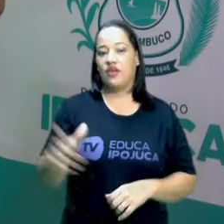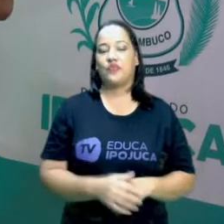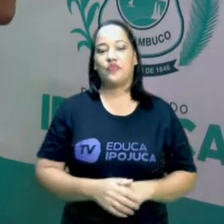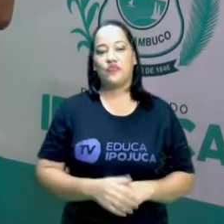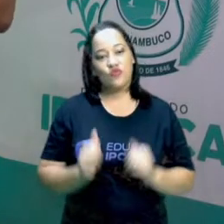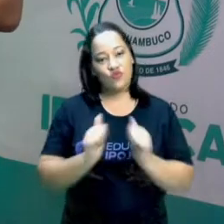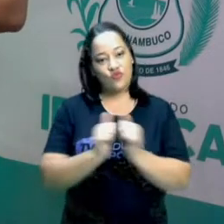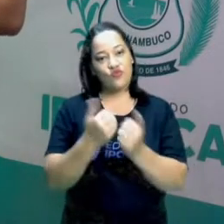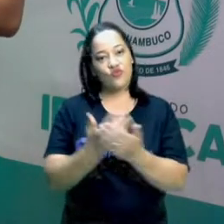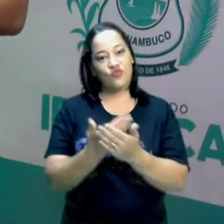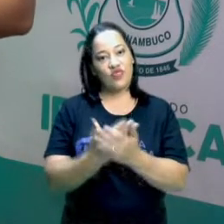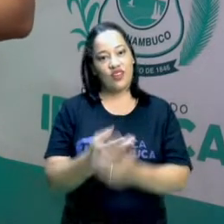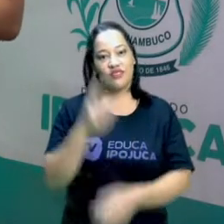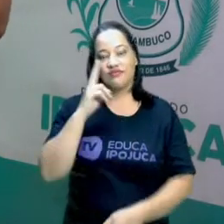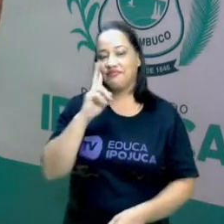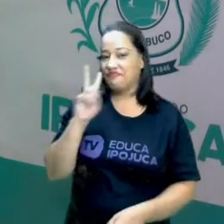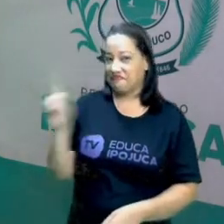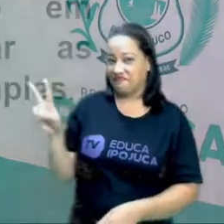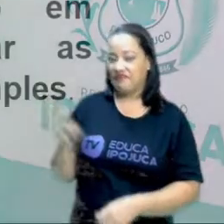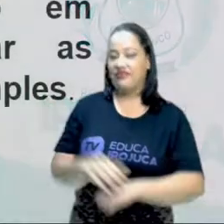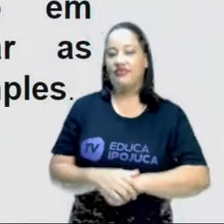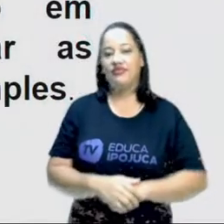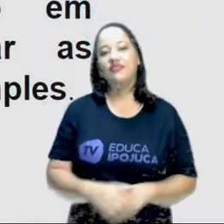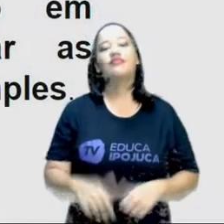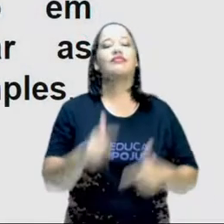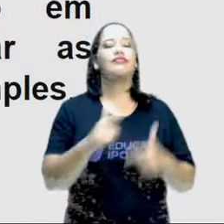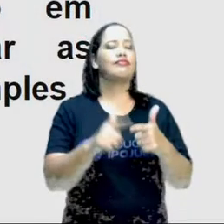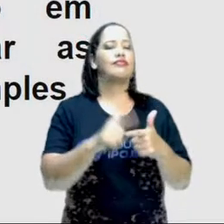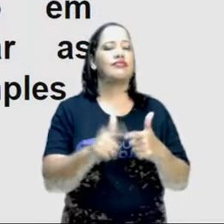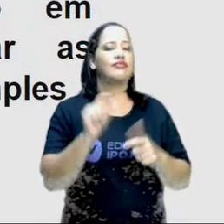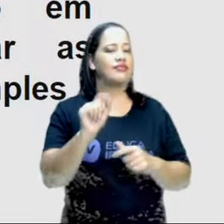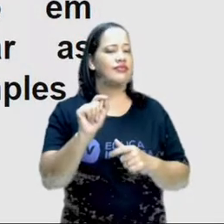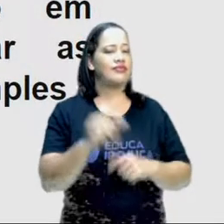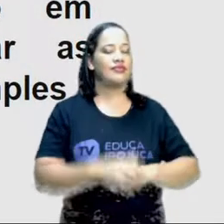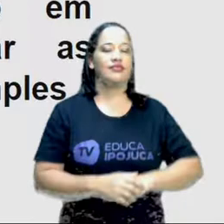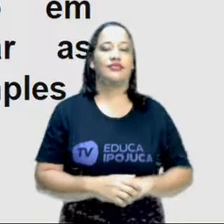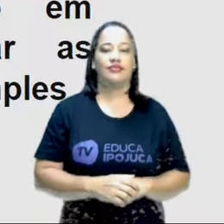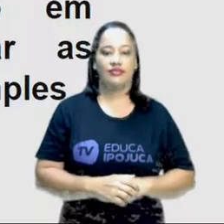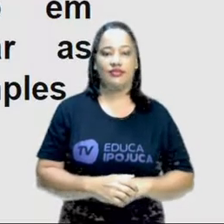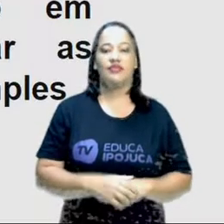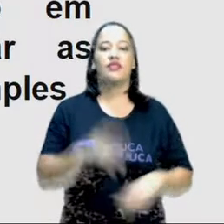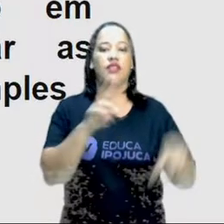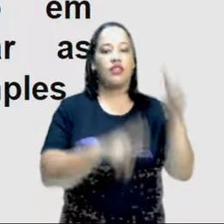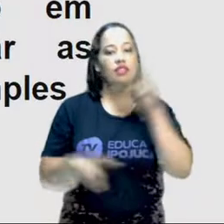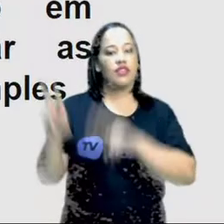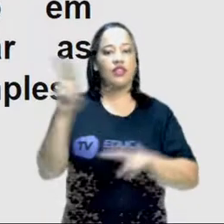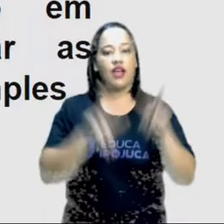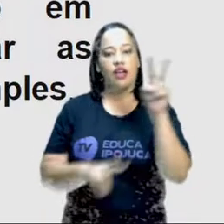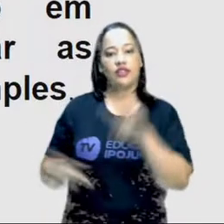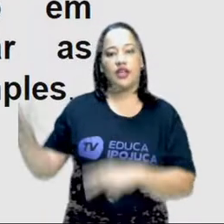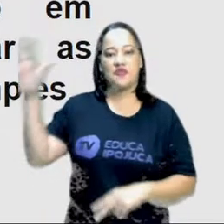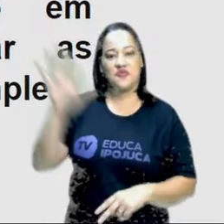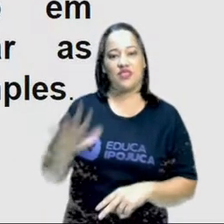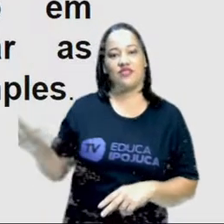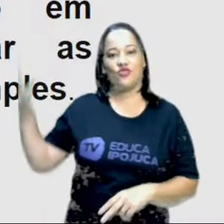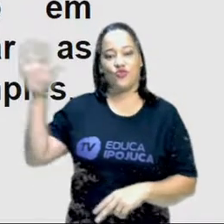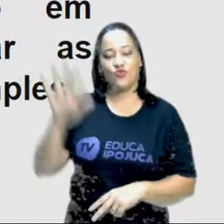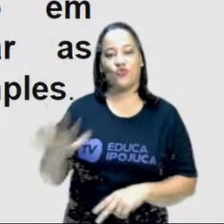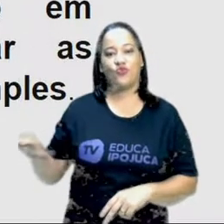Vamos observar aqui, problematizando. Vamos analisar essa imagem.